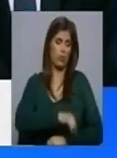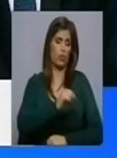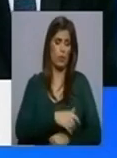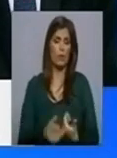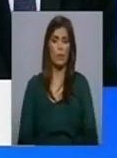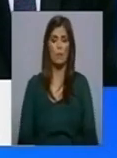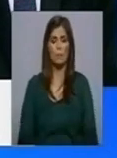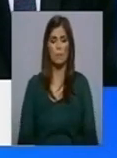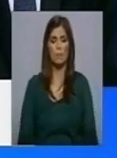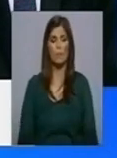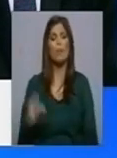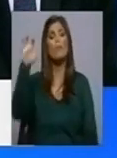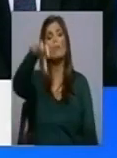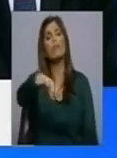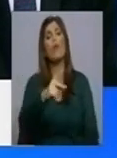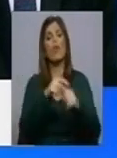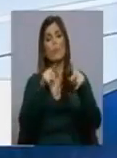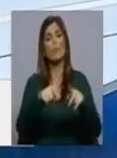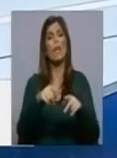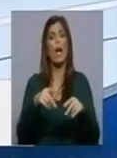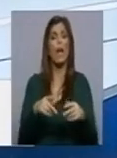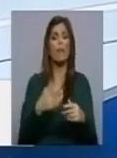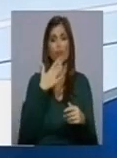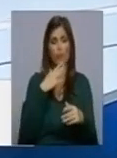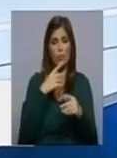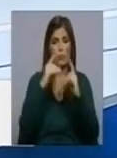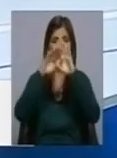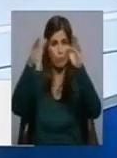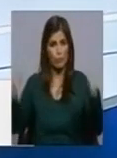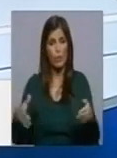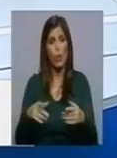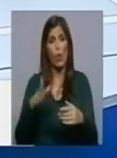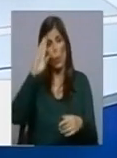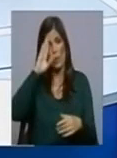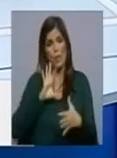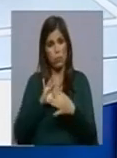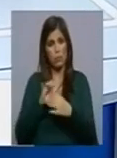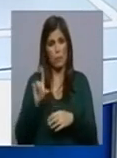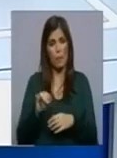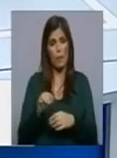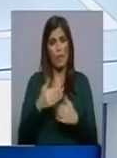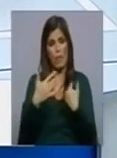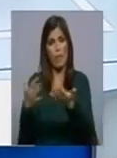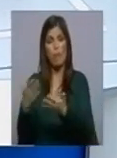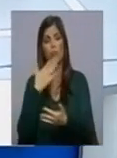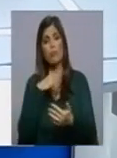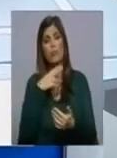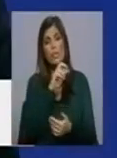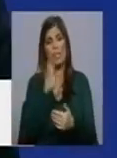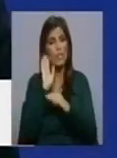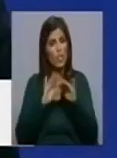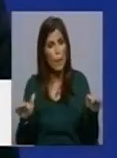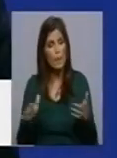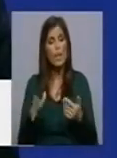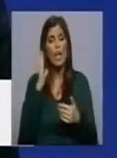A instalação do Hospital de Campanha teve várias parcerias, envolveu também o Exército que cedeu as 300 câmaras. Teve todo